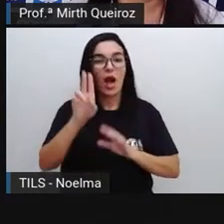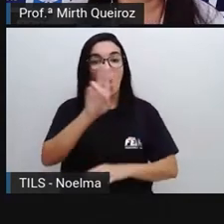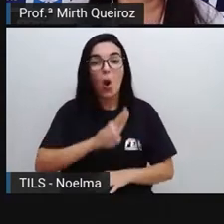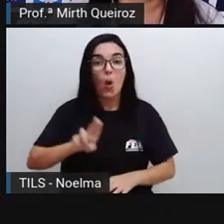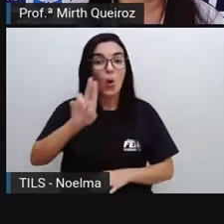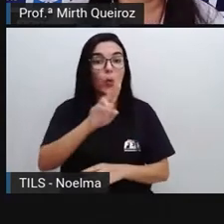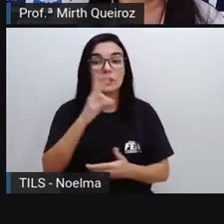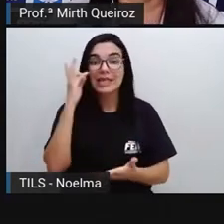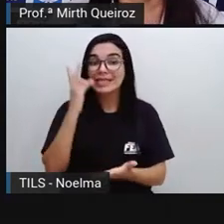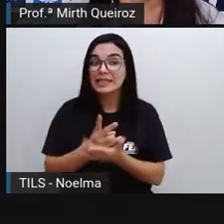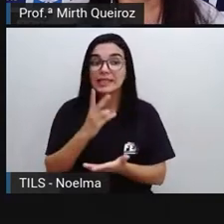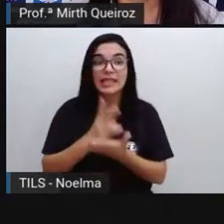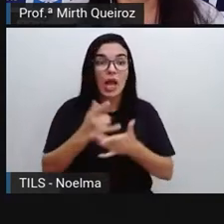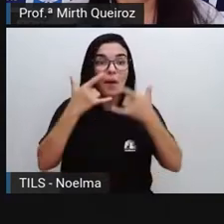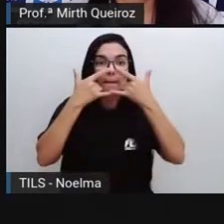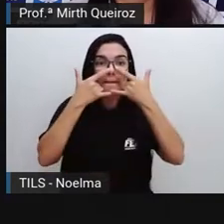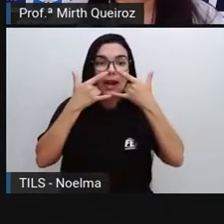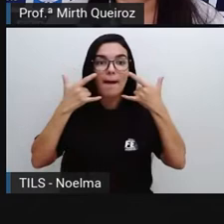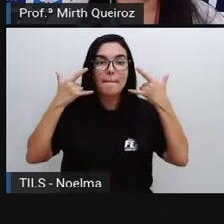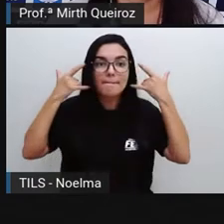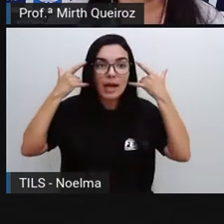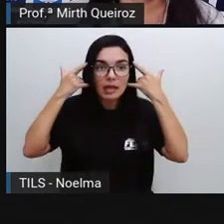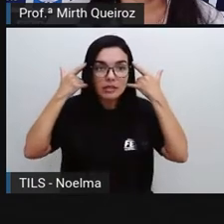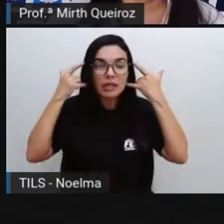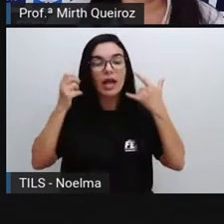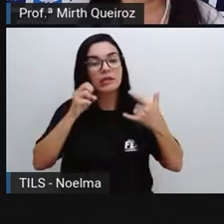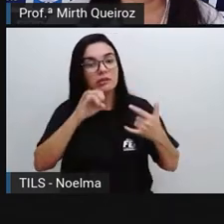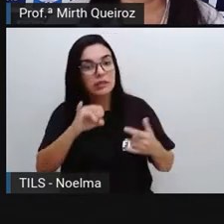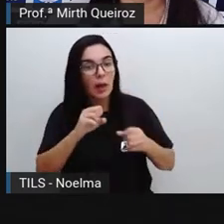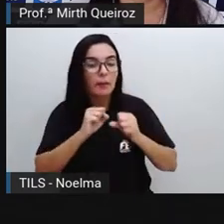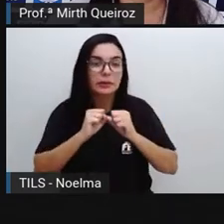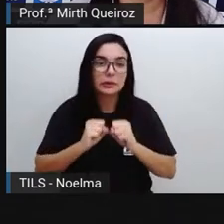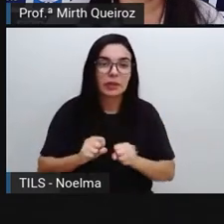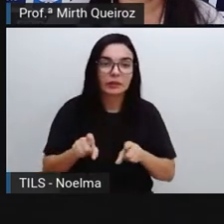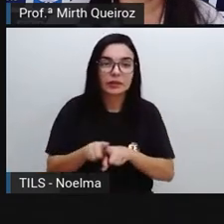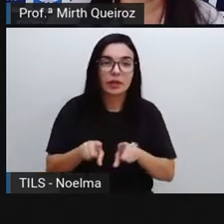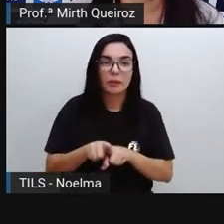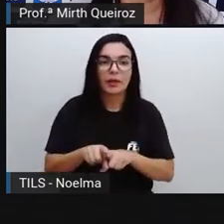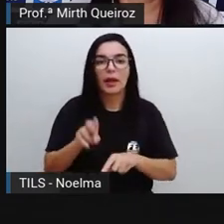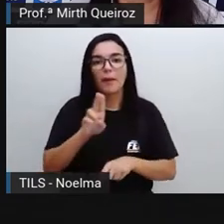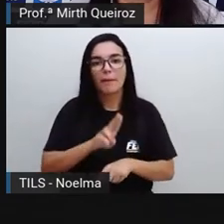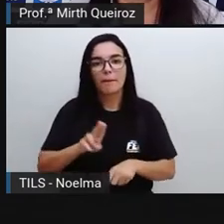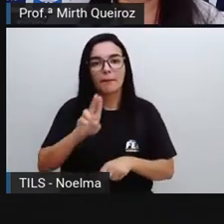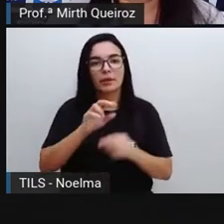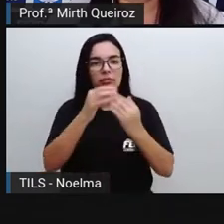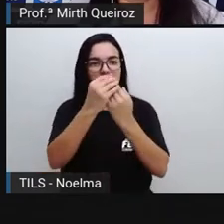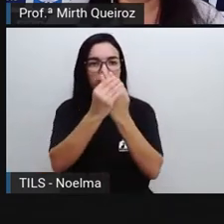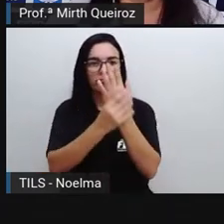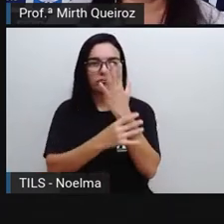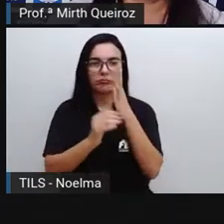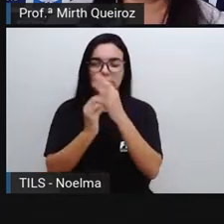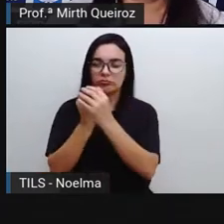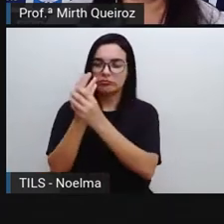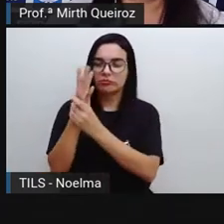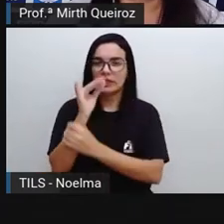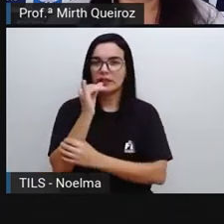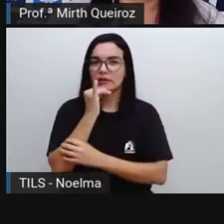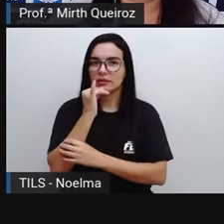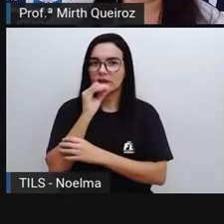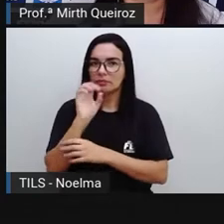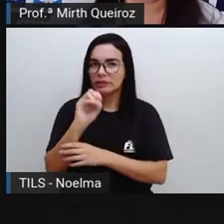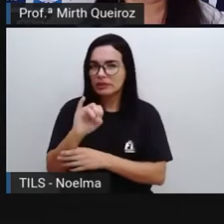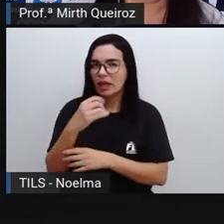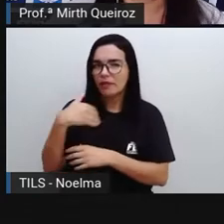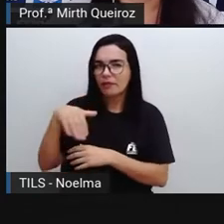sempre a máscara e, se possível, também a gente utilizar as luvas aí em espaços públicos. Por exemplo, quem